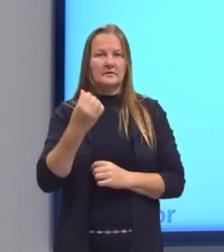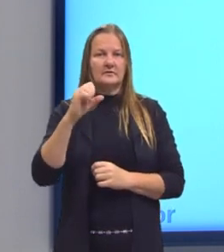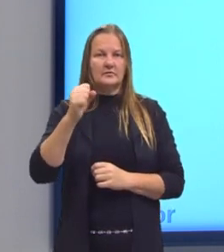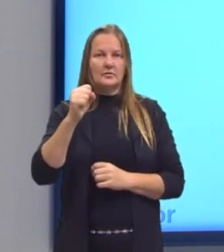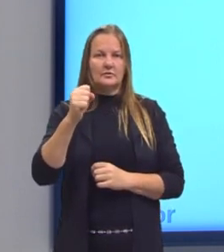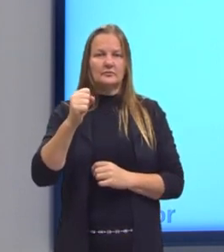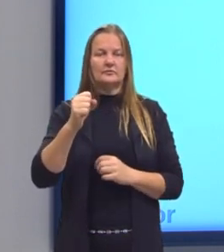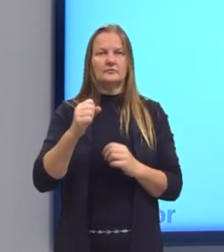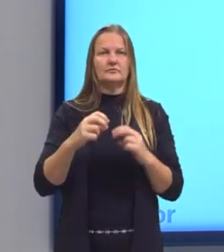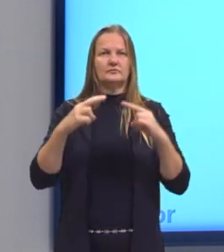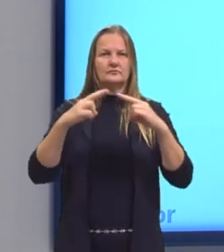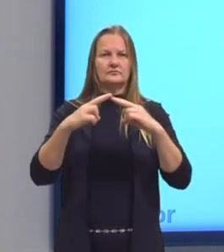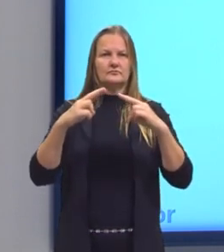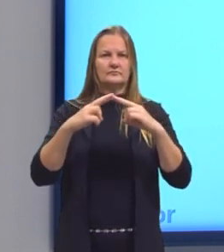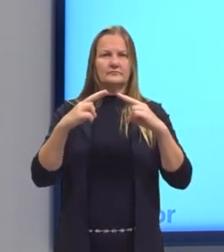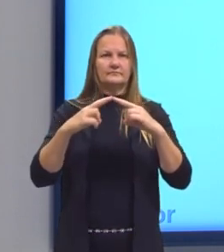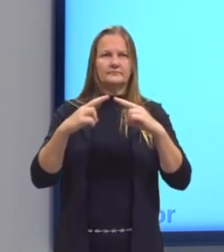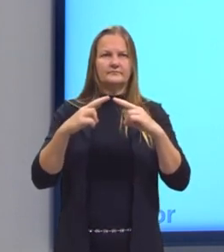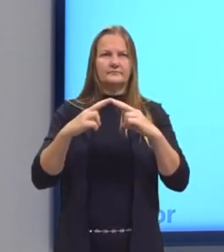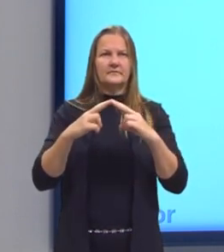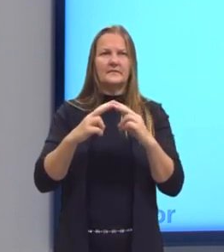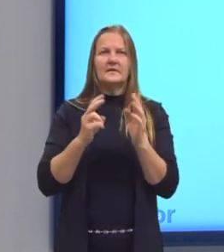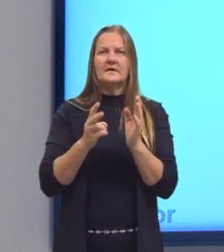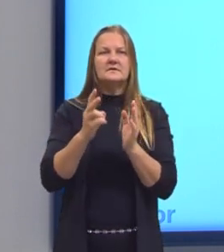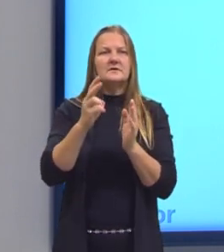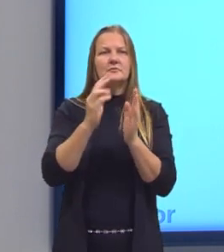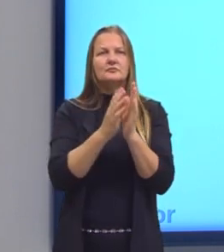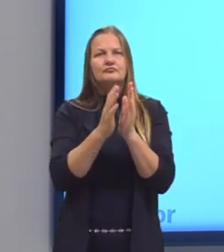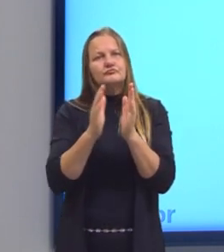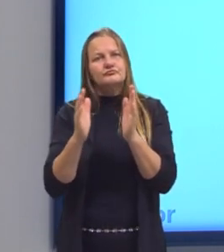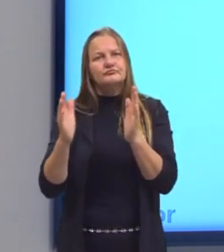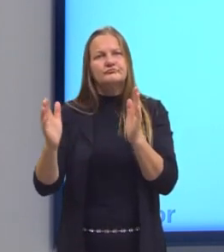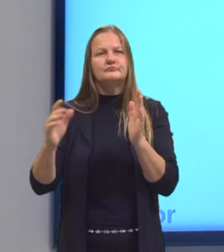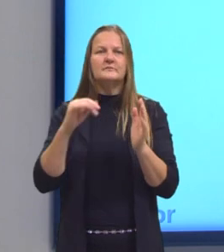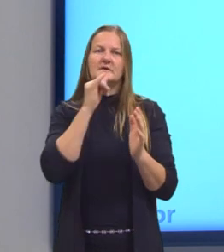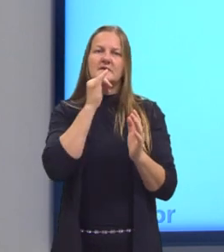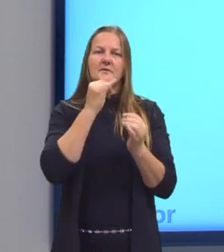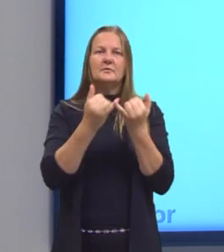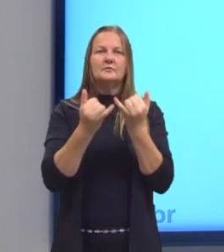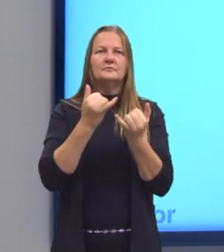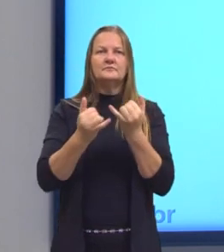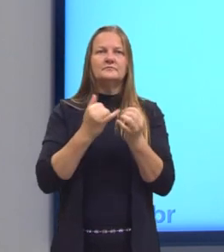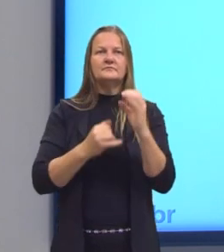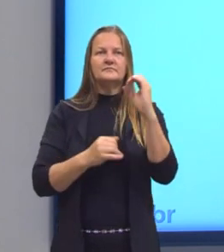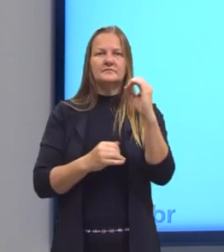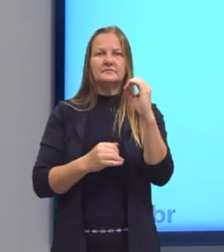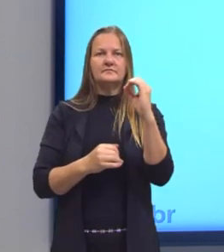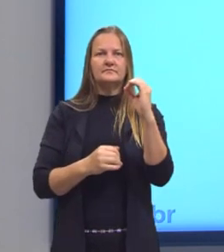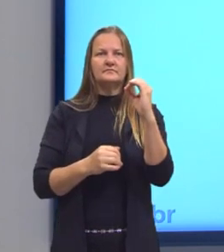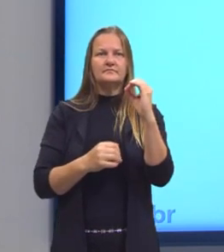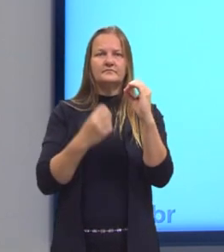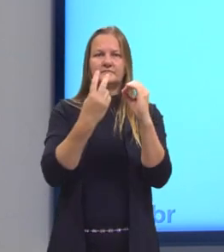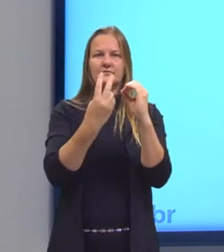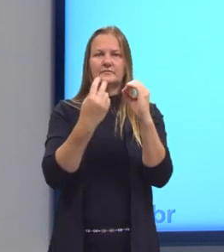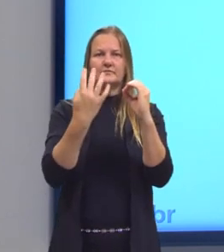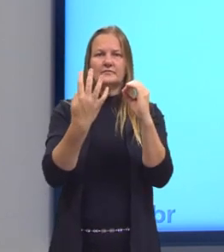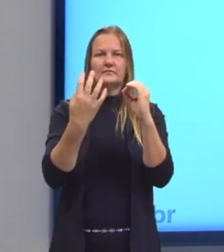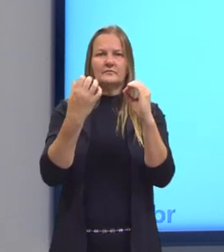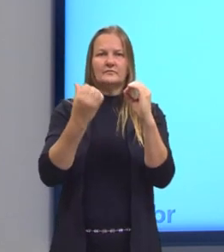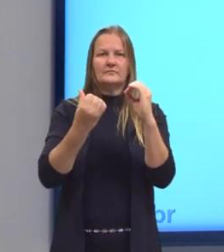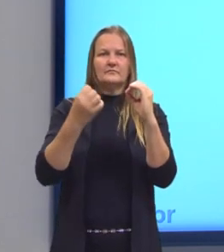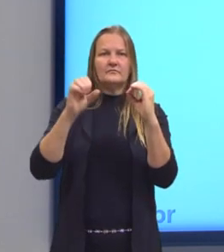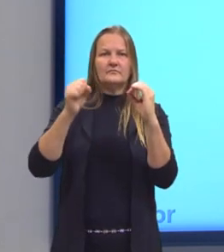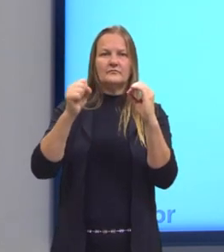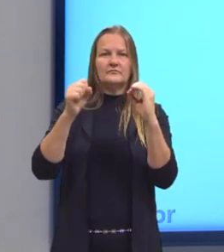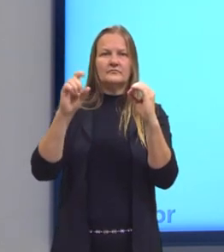seis ou oito. E aqui nós temos, então, a sequência, né? Um exemplo, começando aqui, então, no zero, dois, quatro,